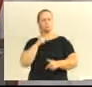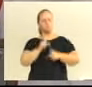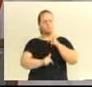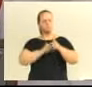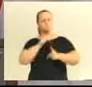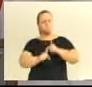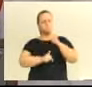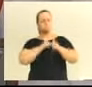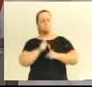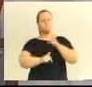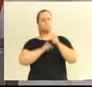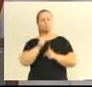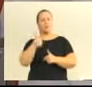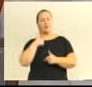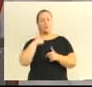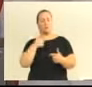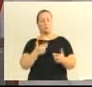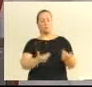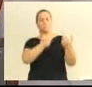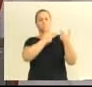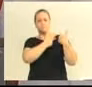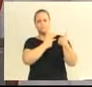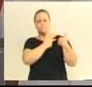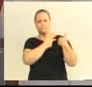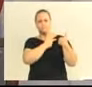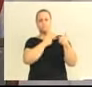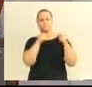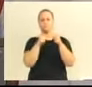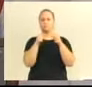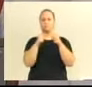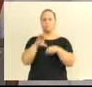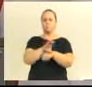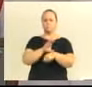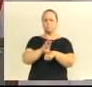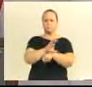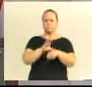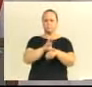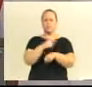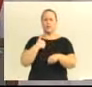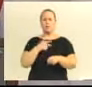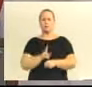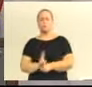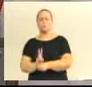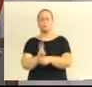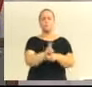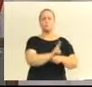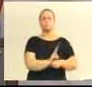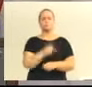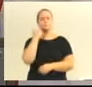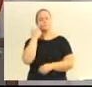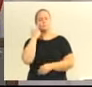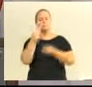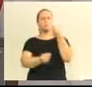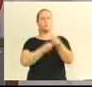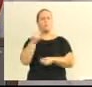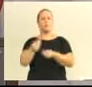minha missão constitucional de fazer as fiscalizações da boa aplicação do dinheiro